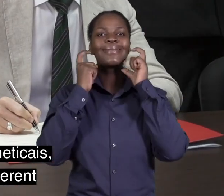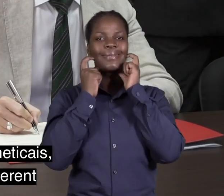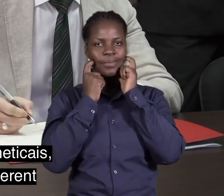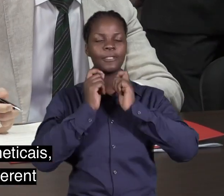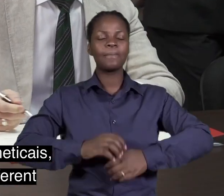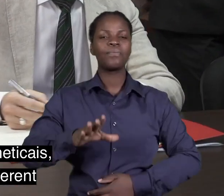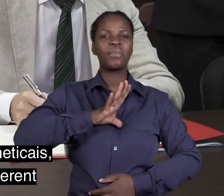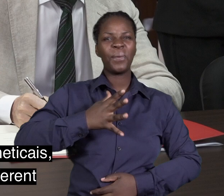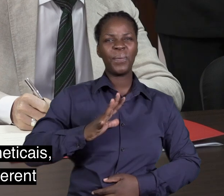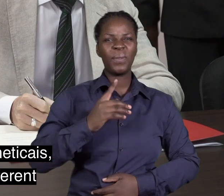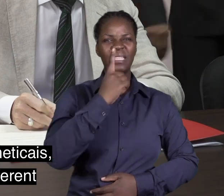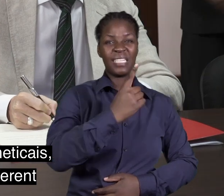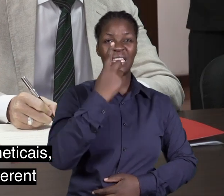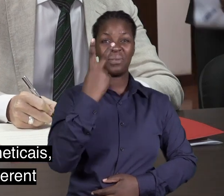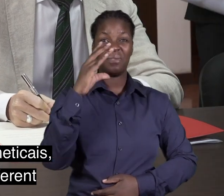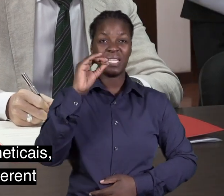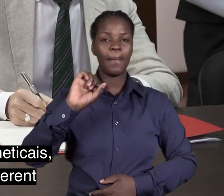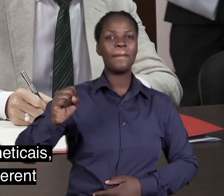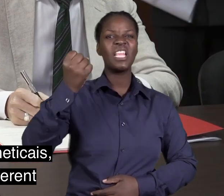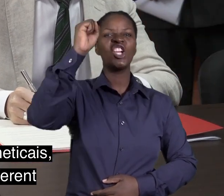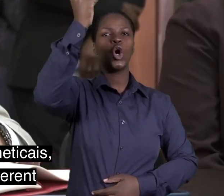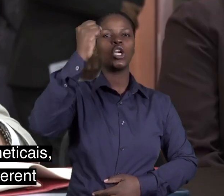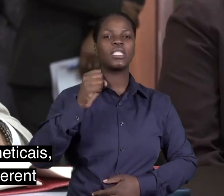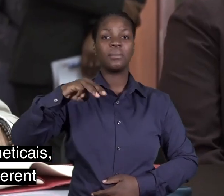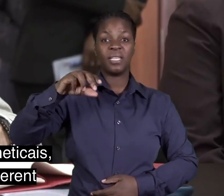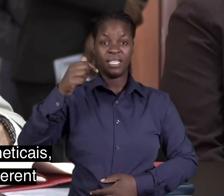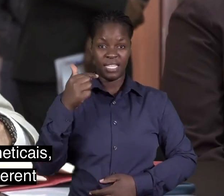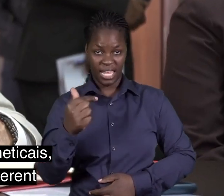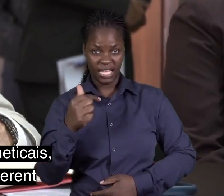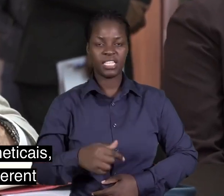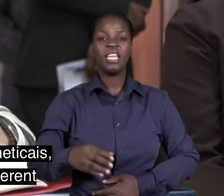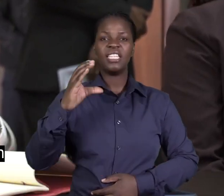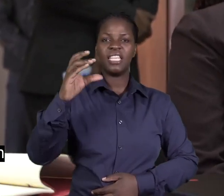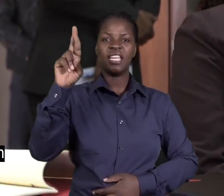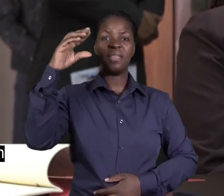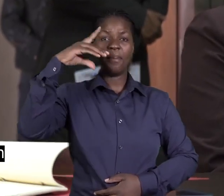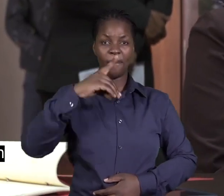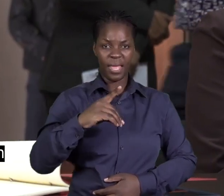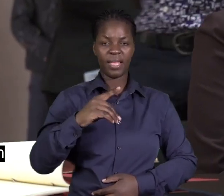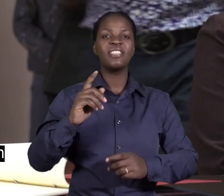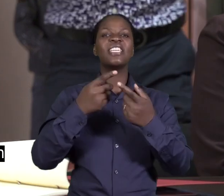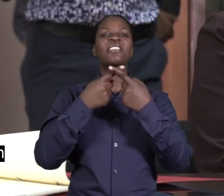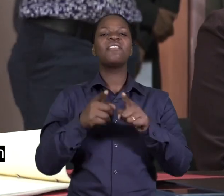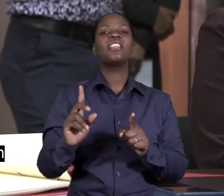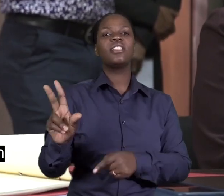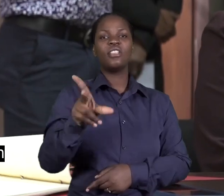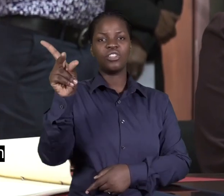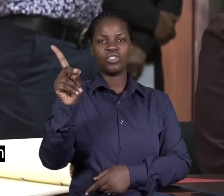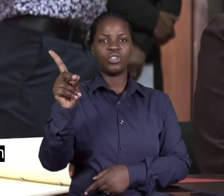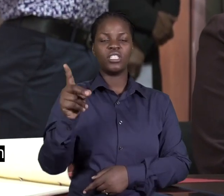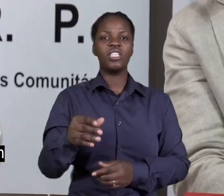milhões de meticais, a quarta versão do CRP vai ser diferente das outras e vai focar-se nos direitos humanos e